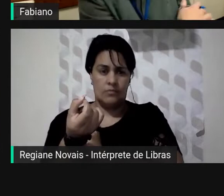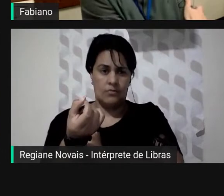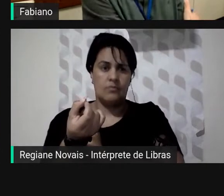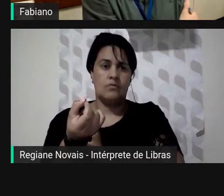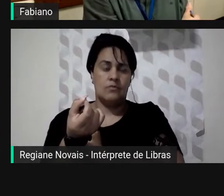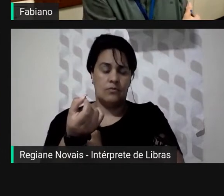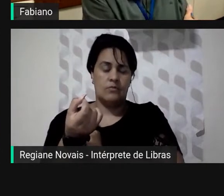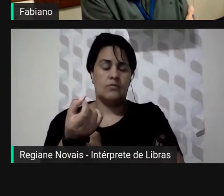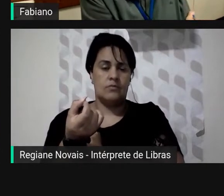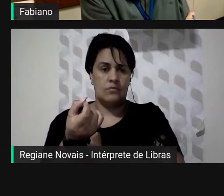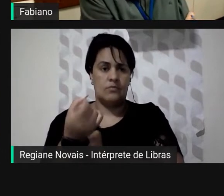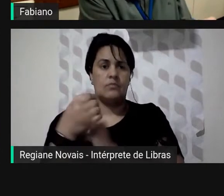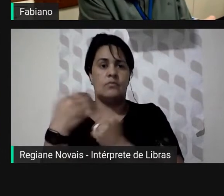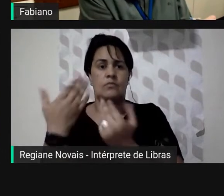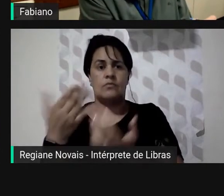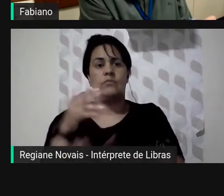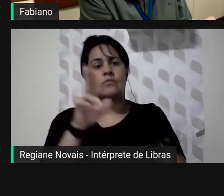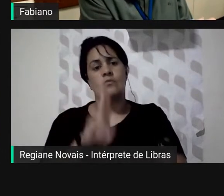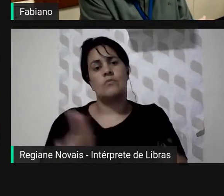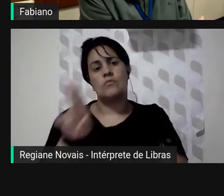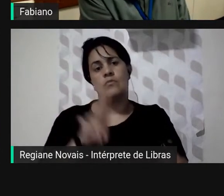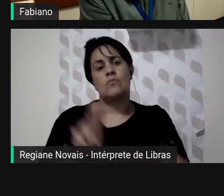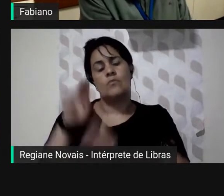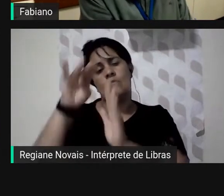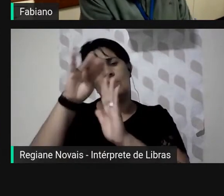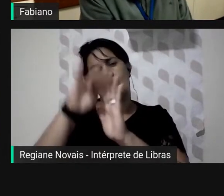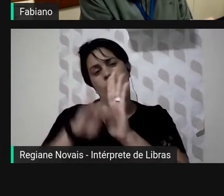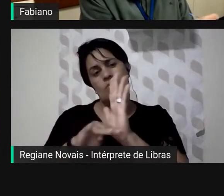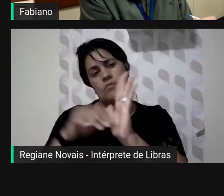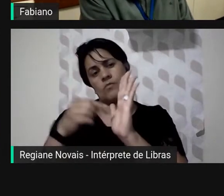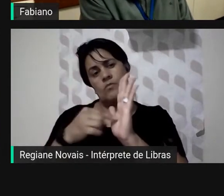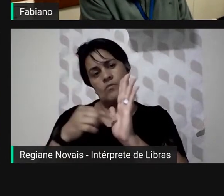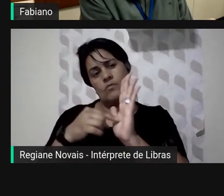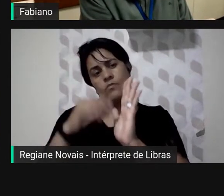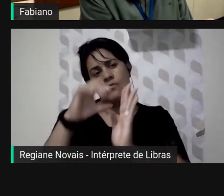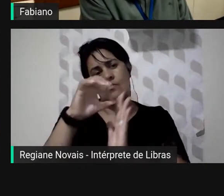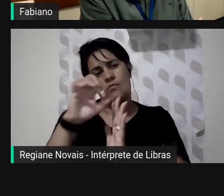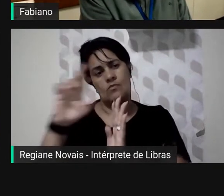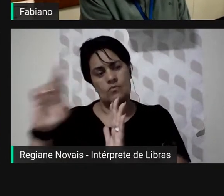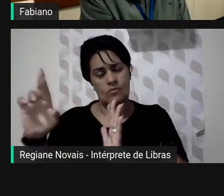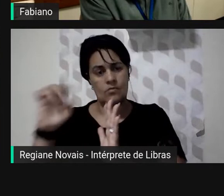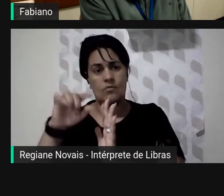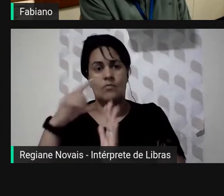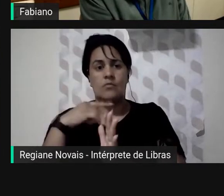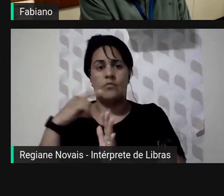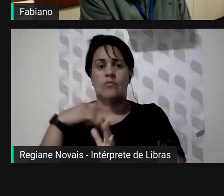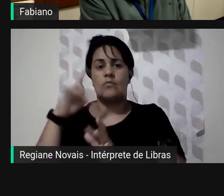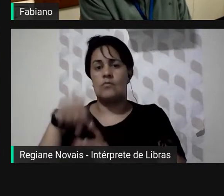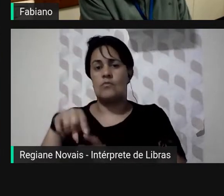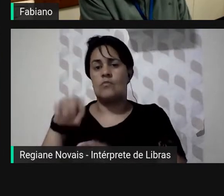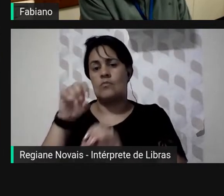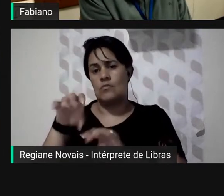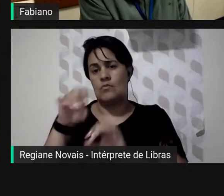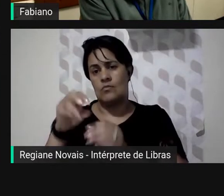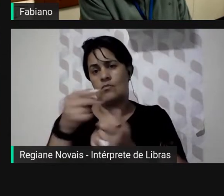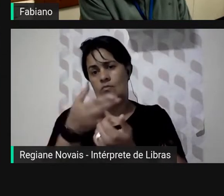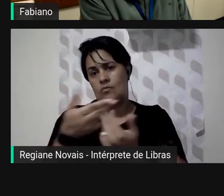usou aqueles padrões de OCR em cima dessa dessa